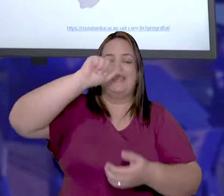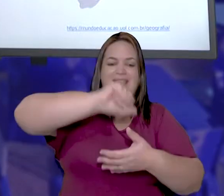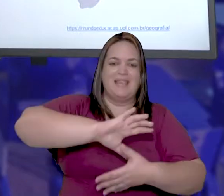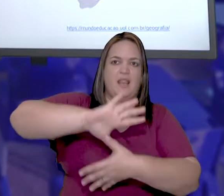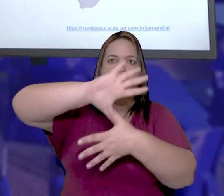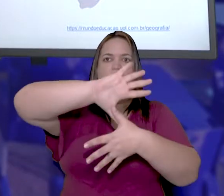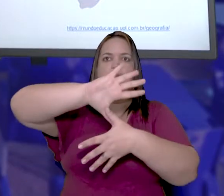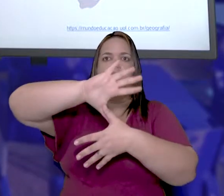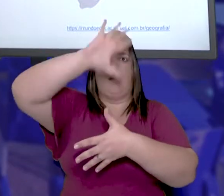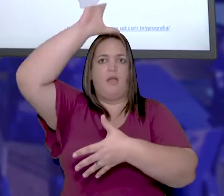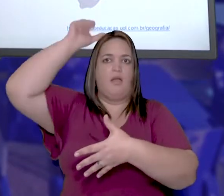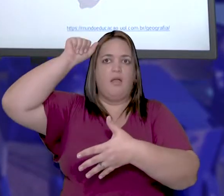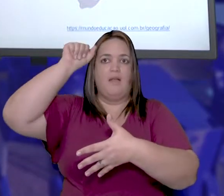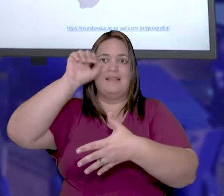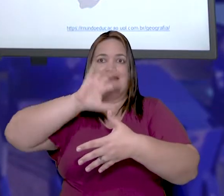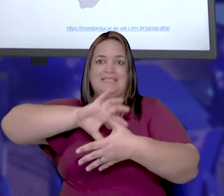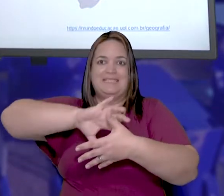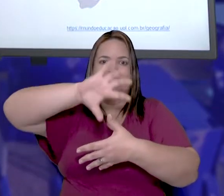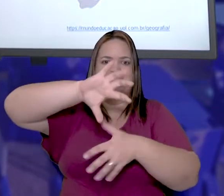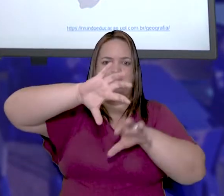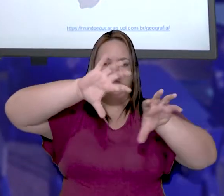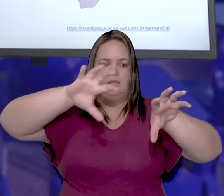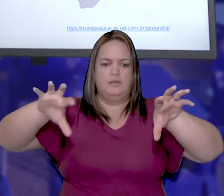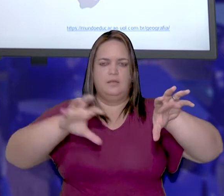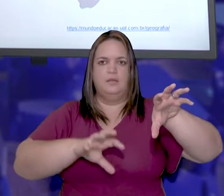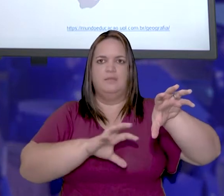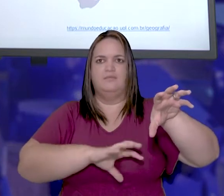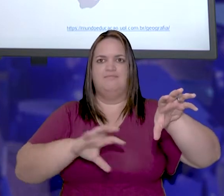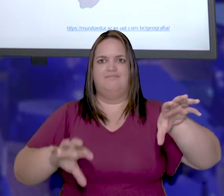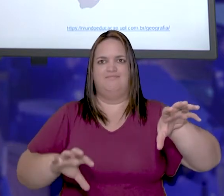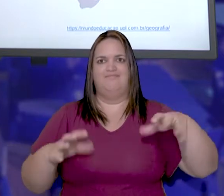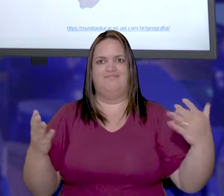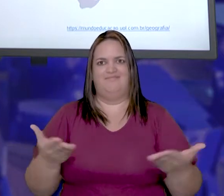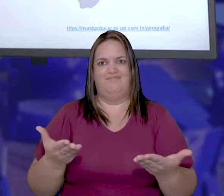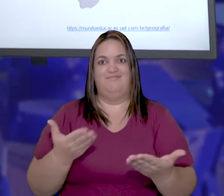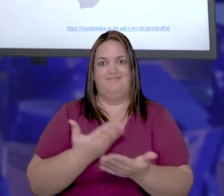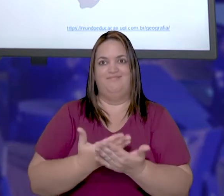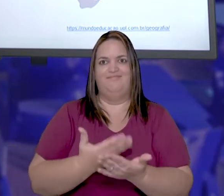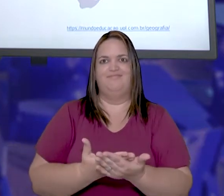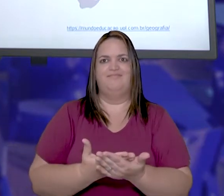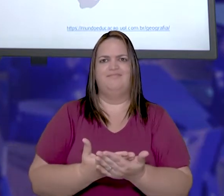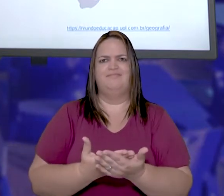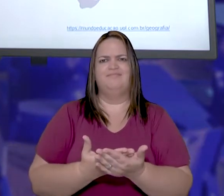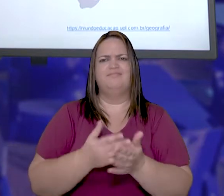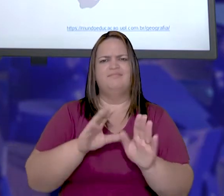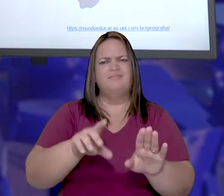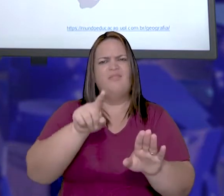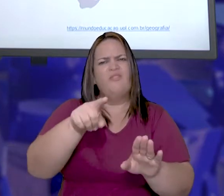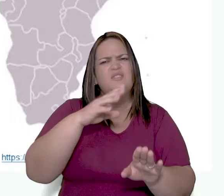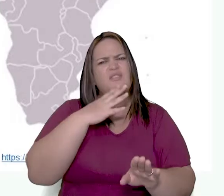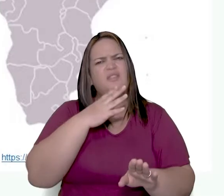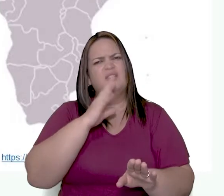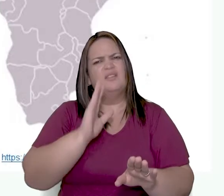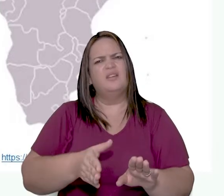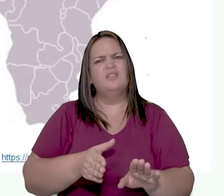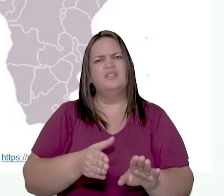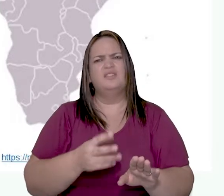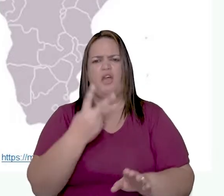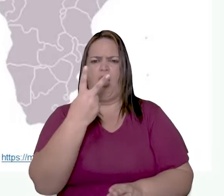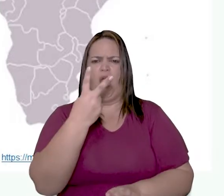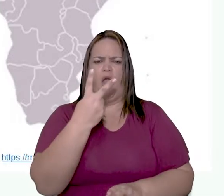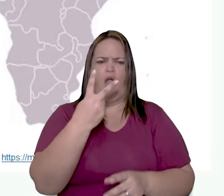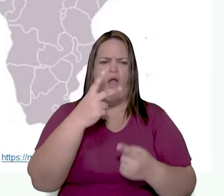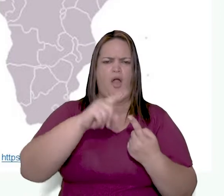Assim, gente, nós estamos trabalhando as várias divisões regionais que existem dentro do continente